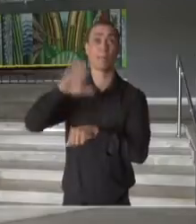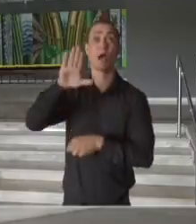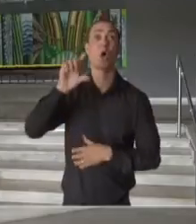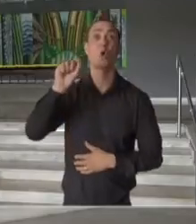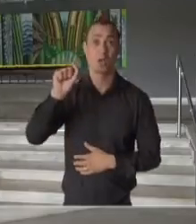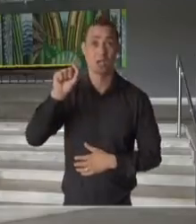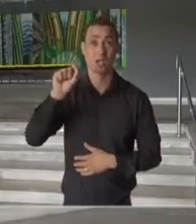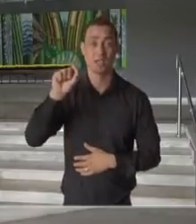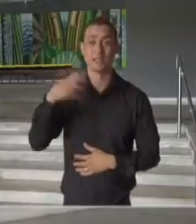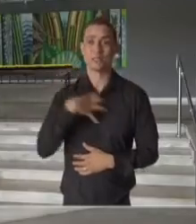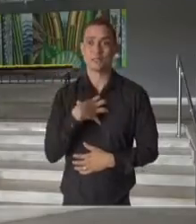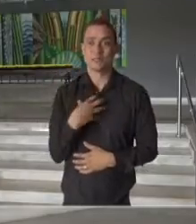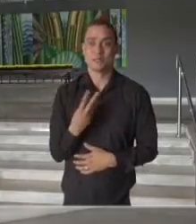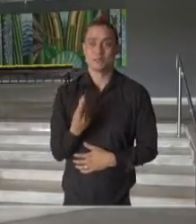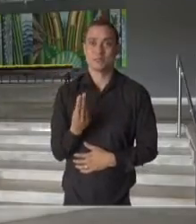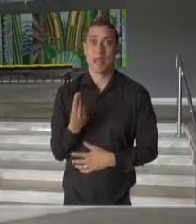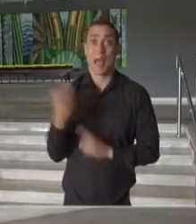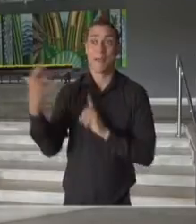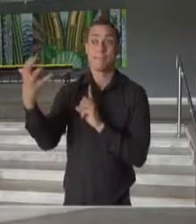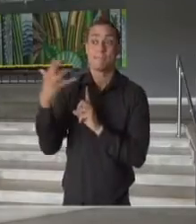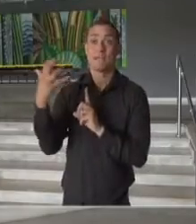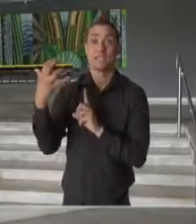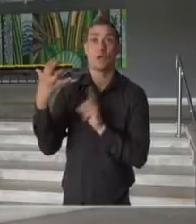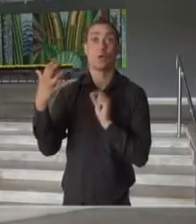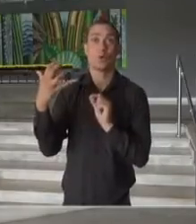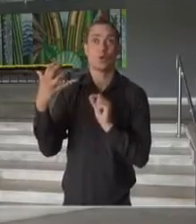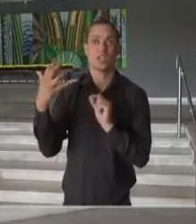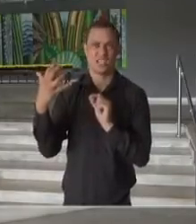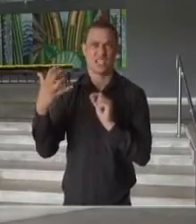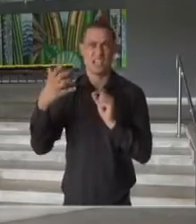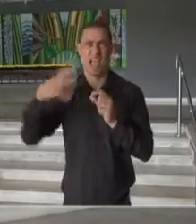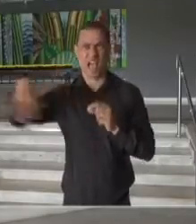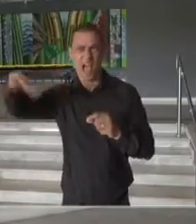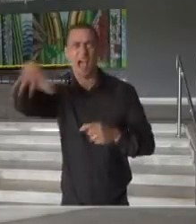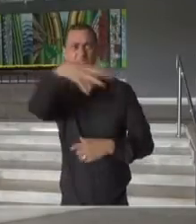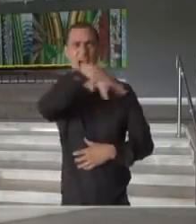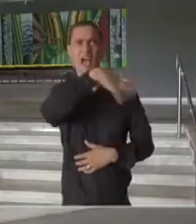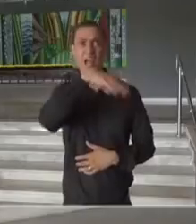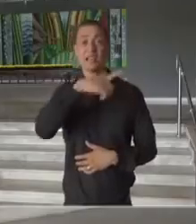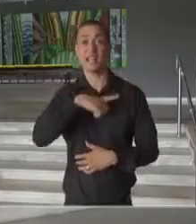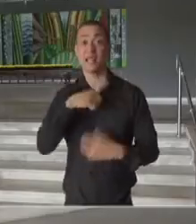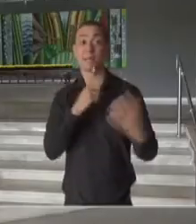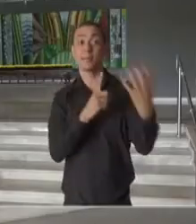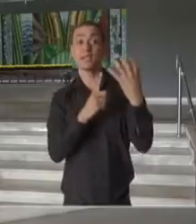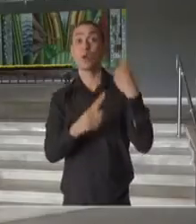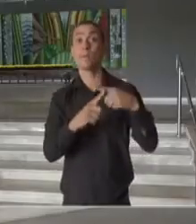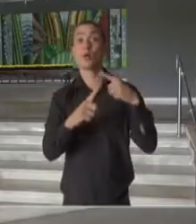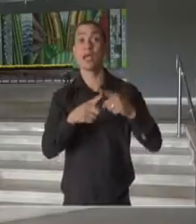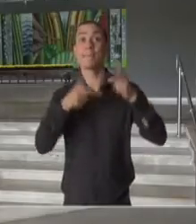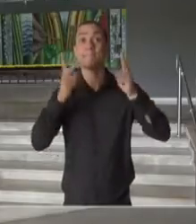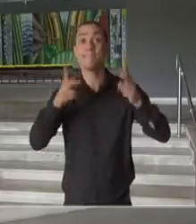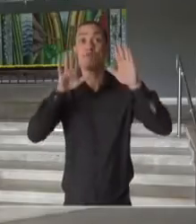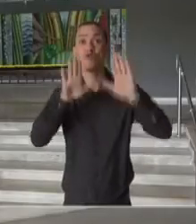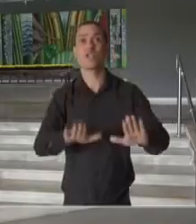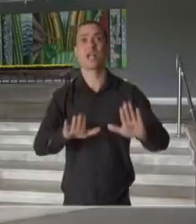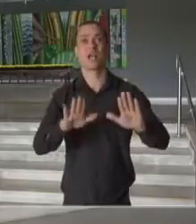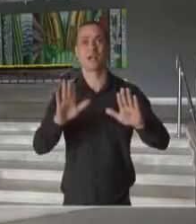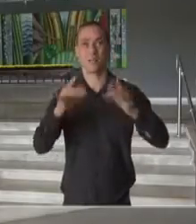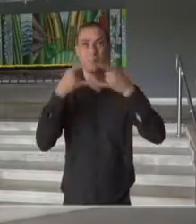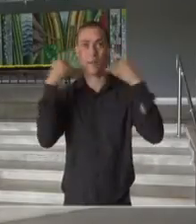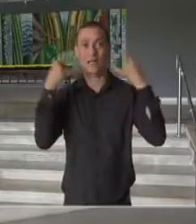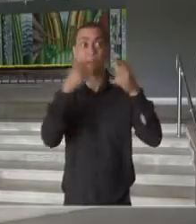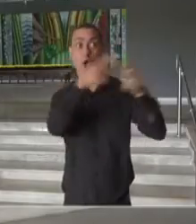a gente sente uma pressão maior, dos vários setores e atividades, pela própria manutenção da máscara,